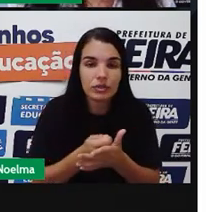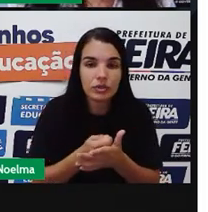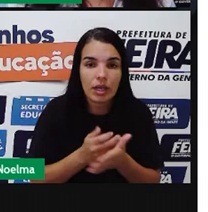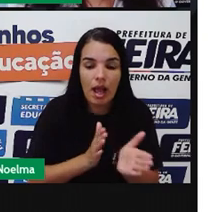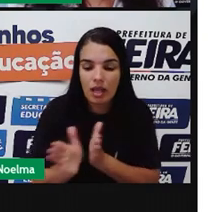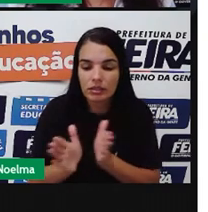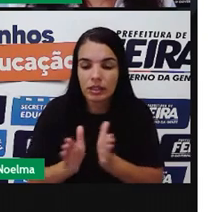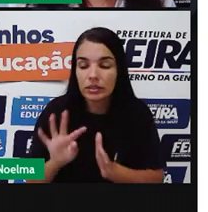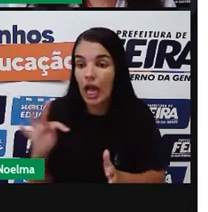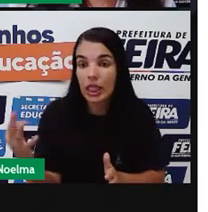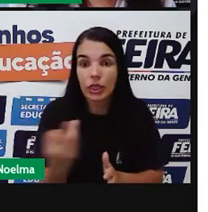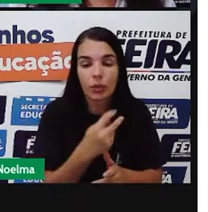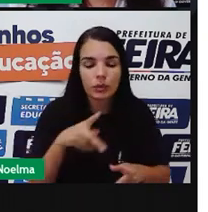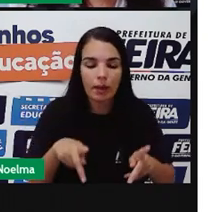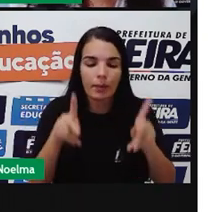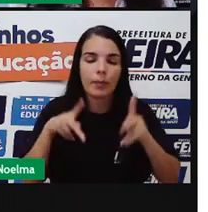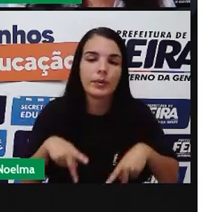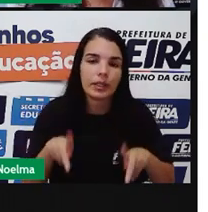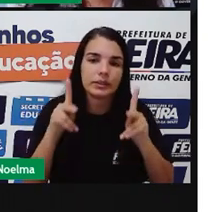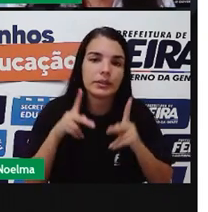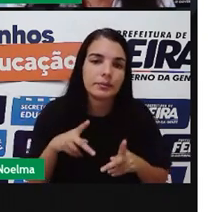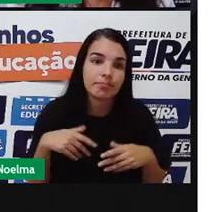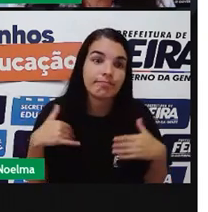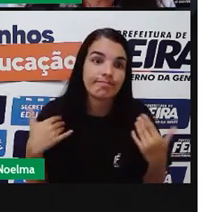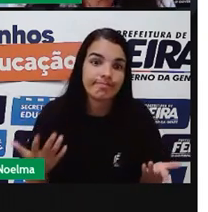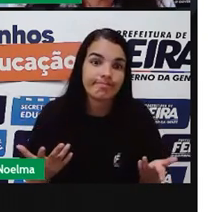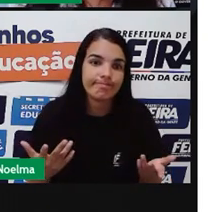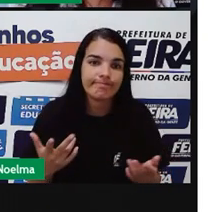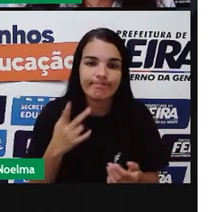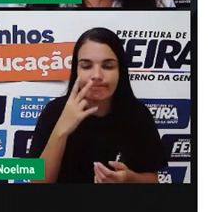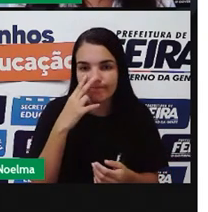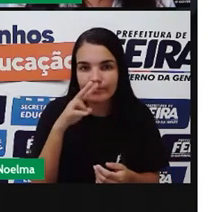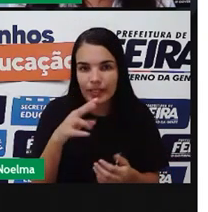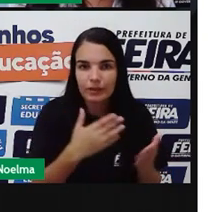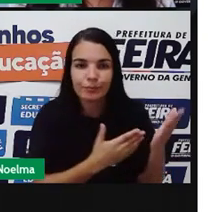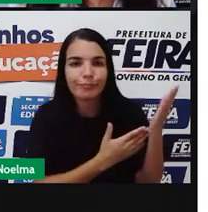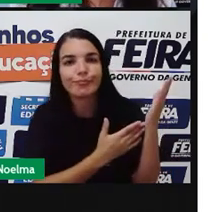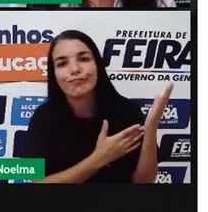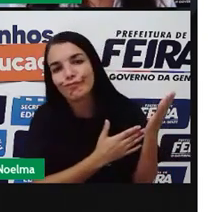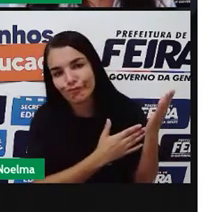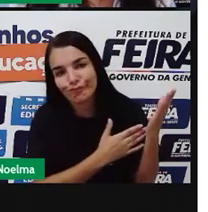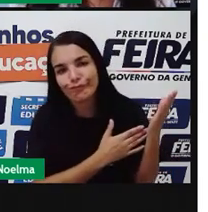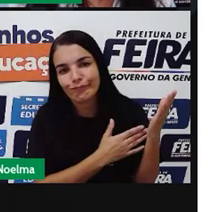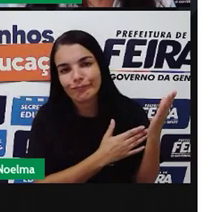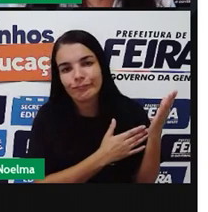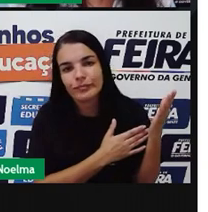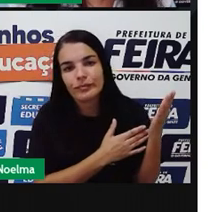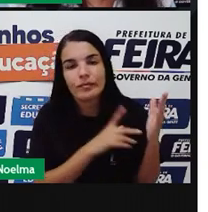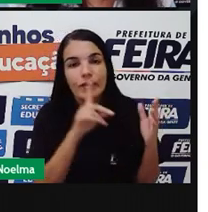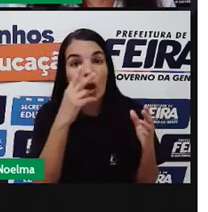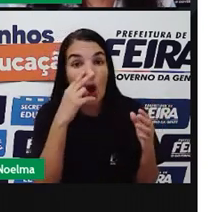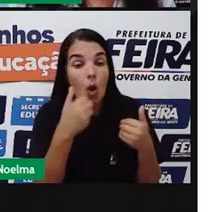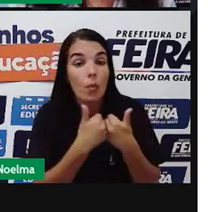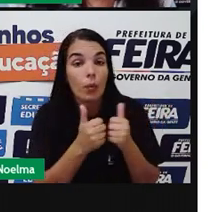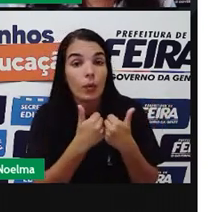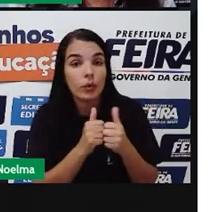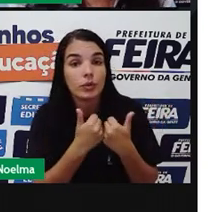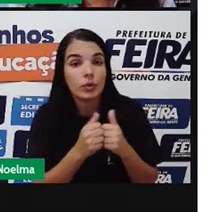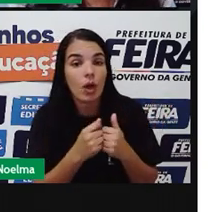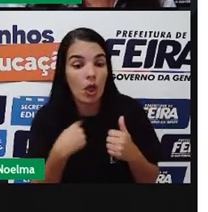Veja pelo menos Um lado bom Aqui fora É mais Preciso Olha só Enquanto isso No transporte público